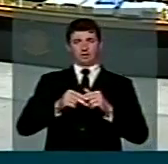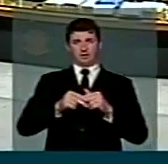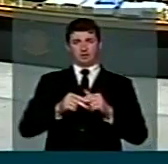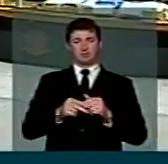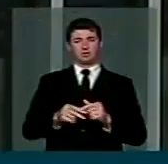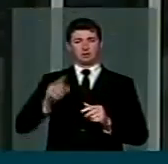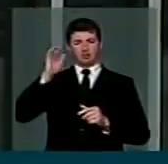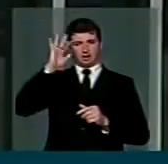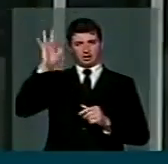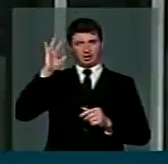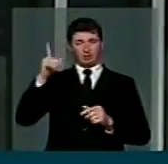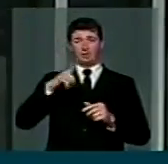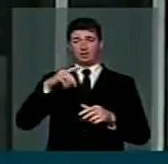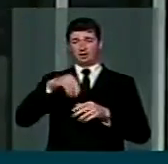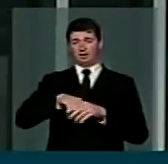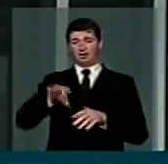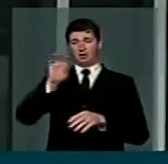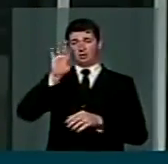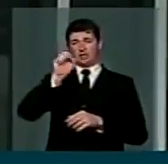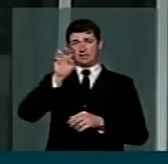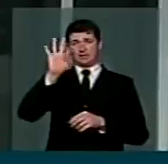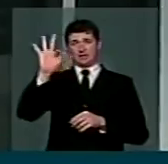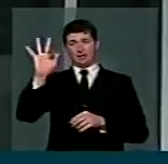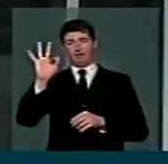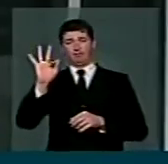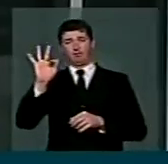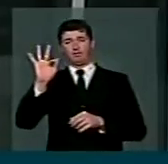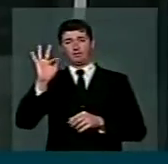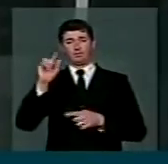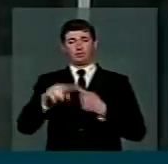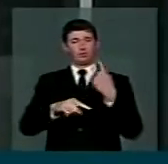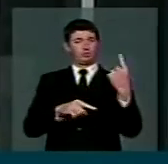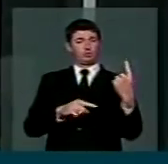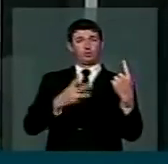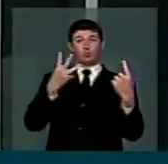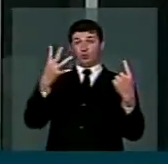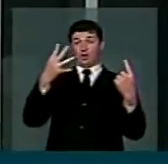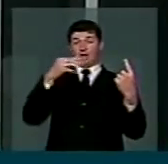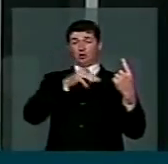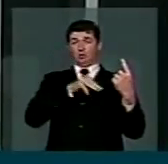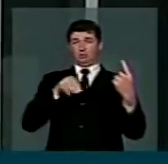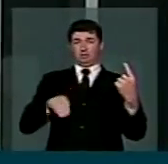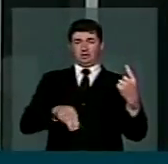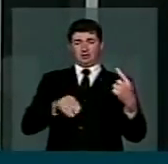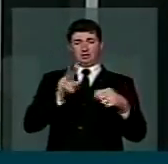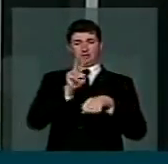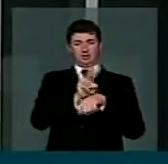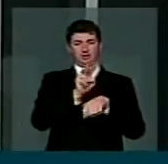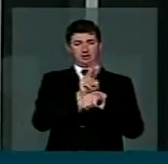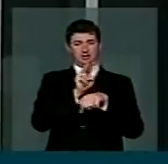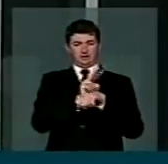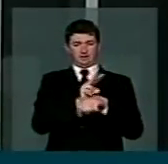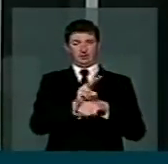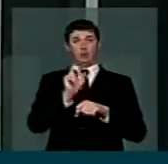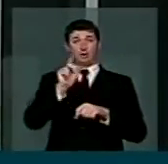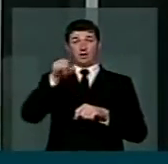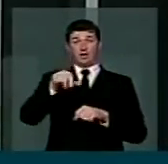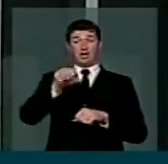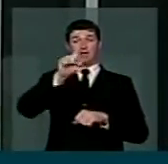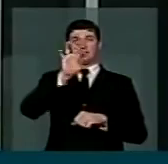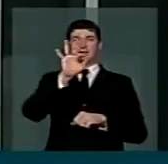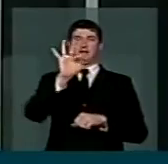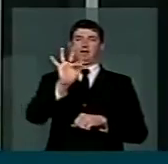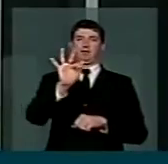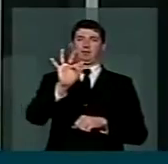polariza o Supremo Tribunal Federal, de um lado, quatro ministros que sustentam que cabe ao Supremo